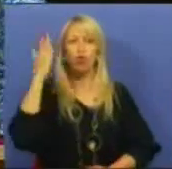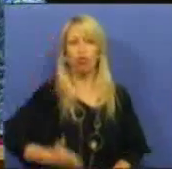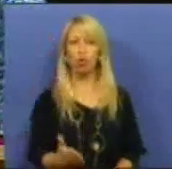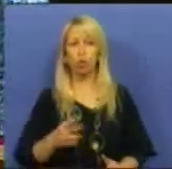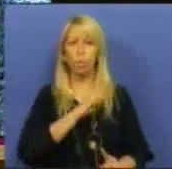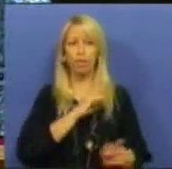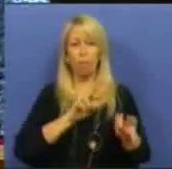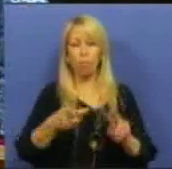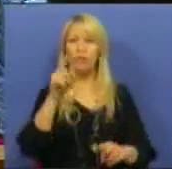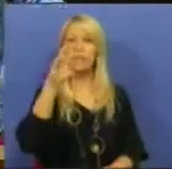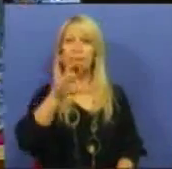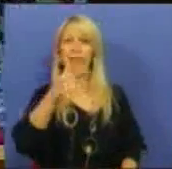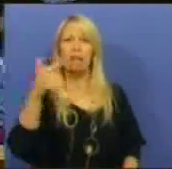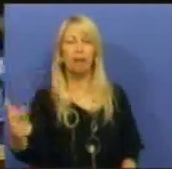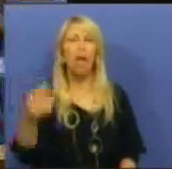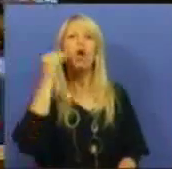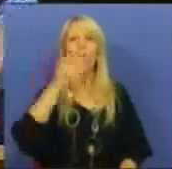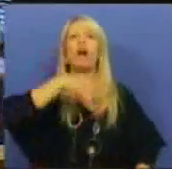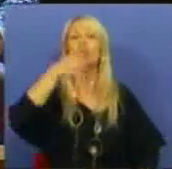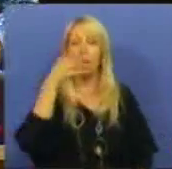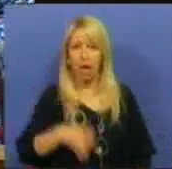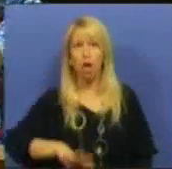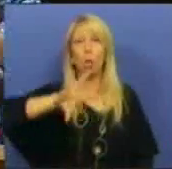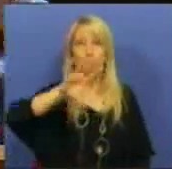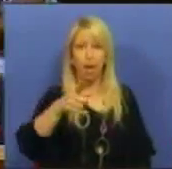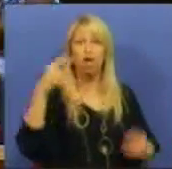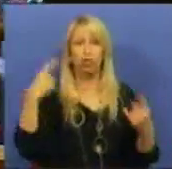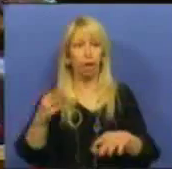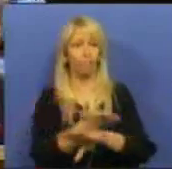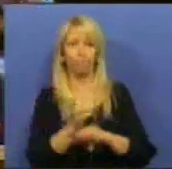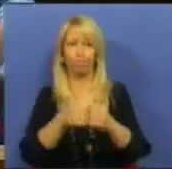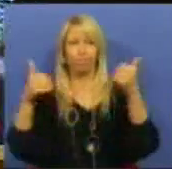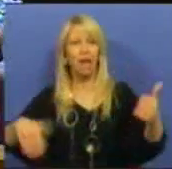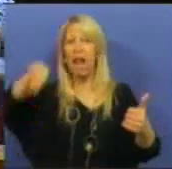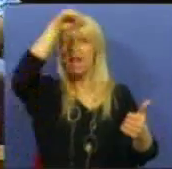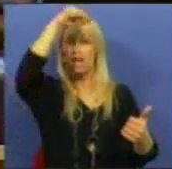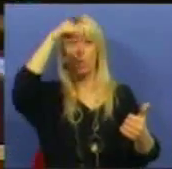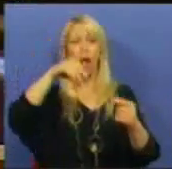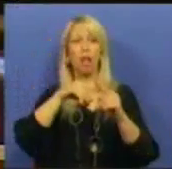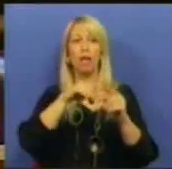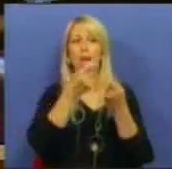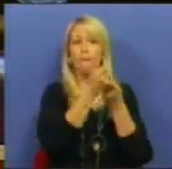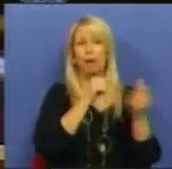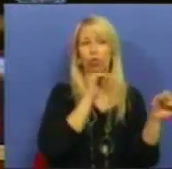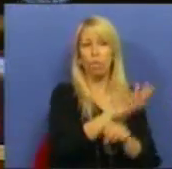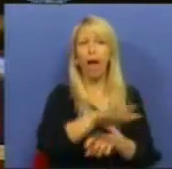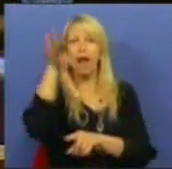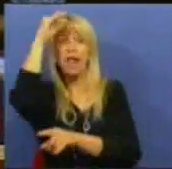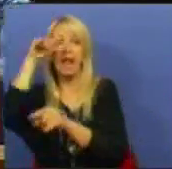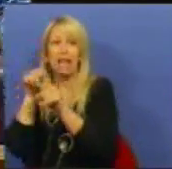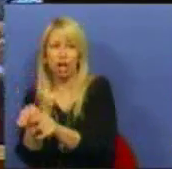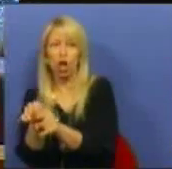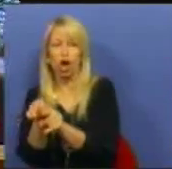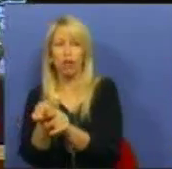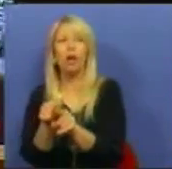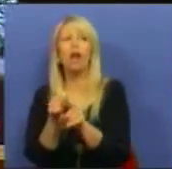Como é que vai justificar que num país crescentemente dividido entre litoral e interior, em que as populações do interior estão cada vez